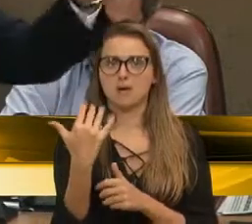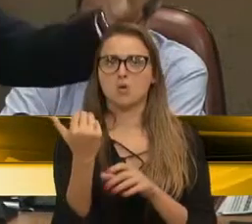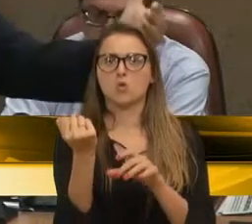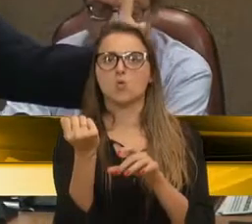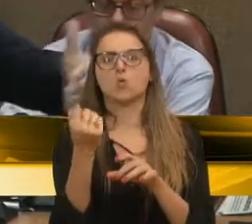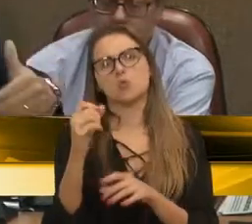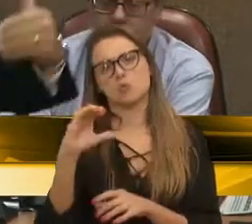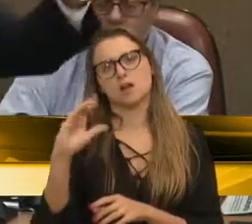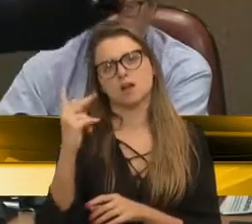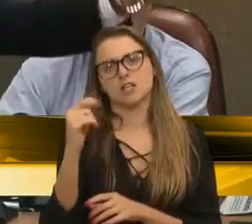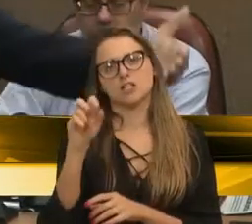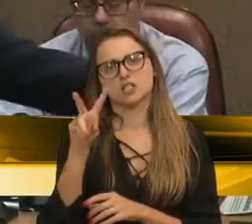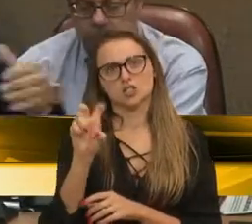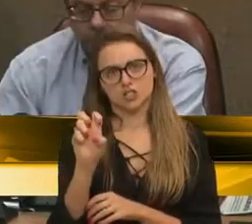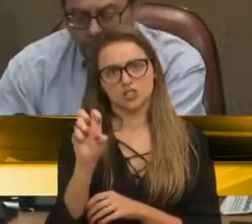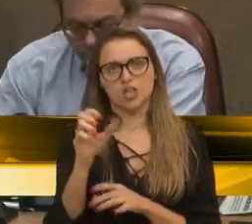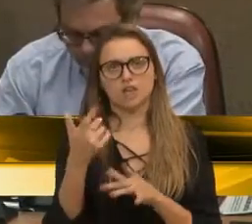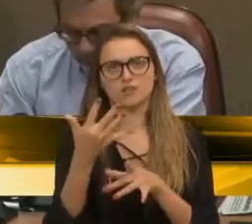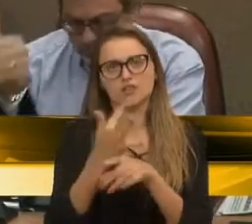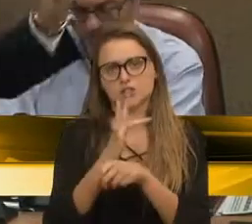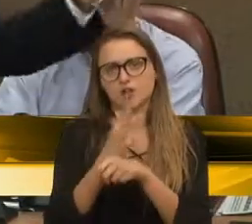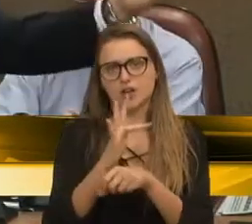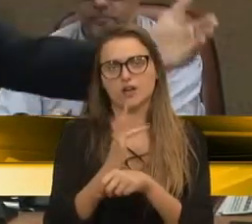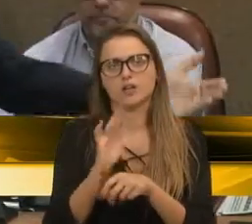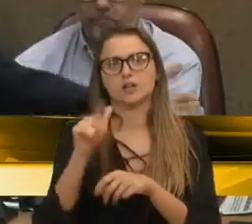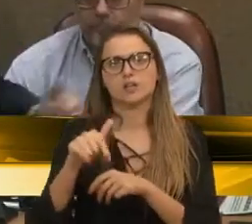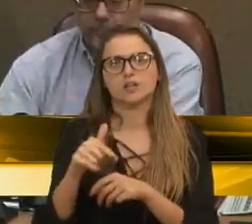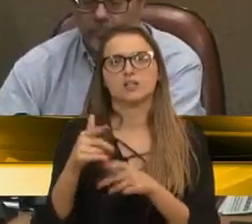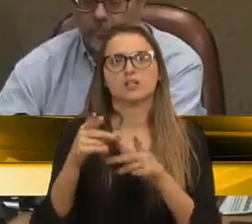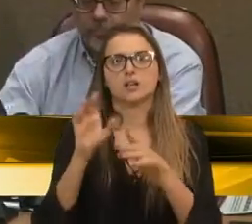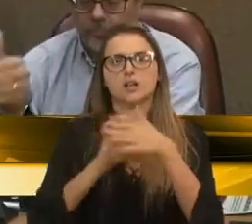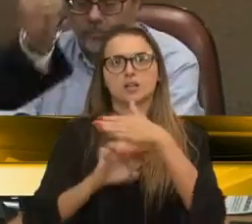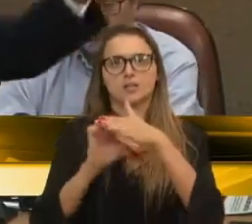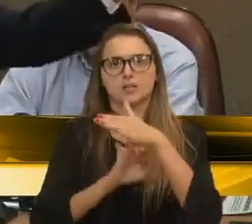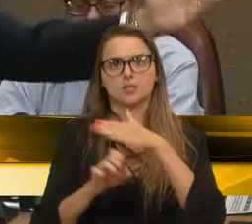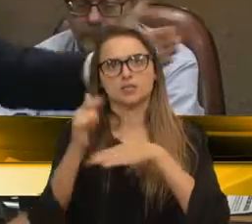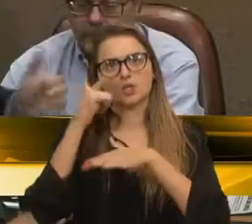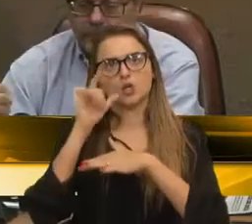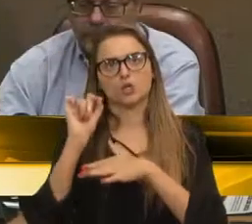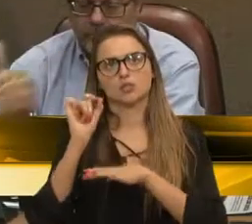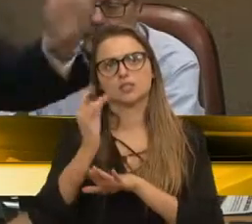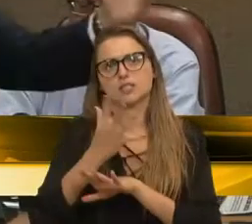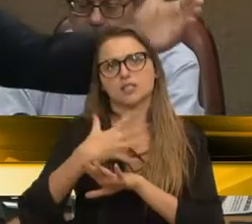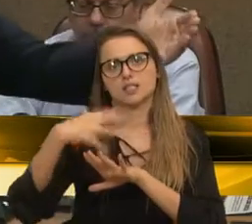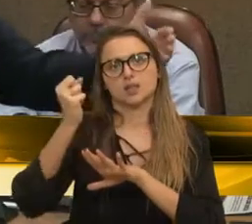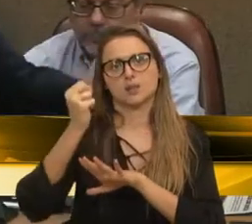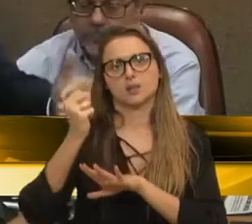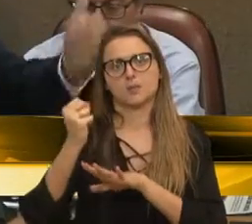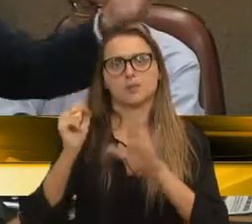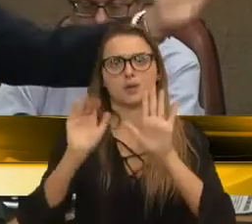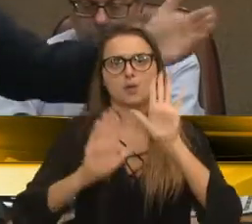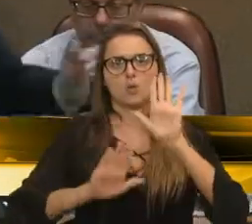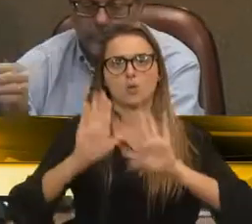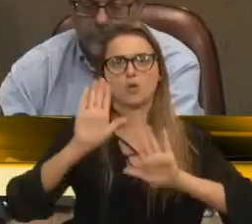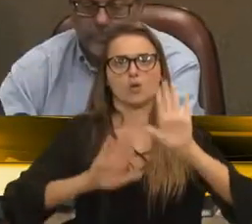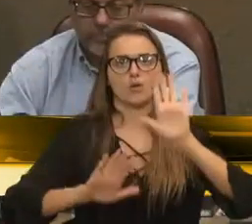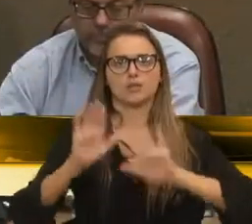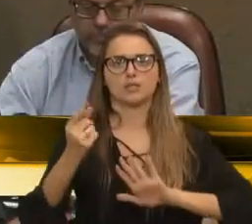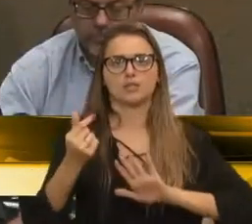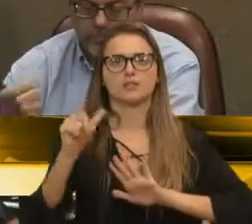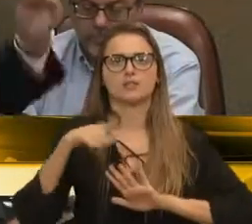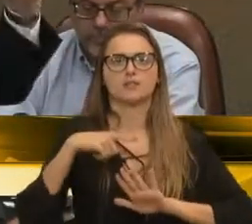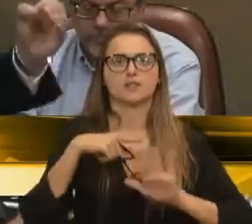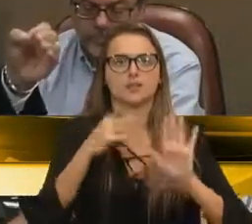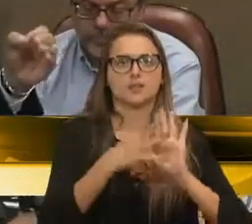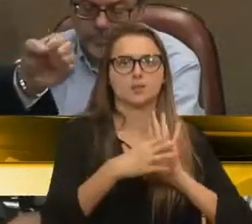possivelmente, a empresa, vereadora Cassina, que vier a vencer a licitação e que irá fornecer os troféus, poderá receber como modelo.